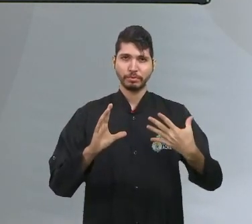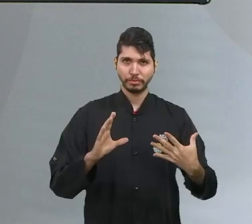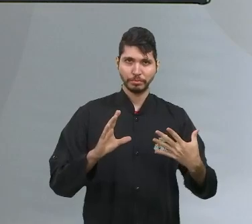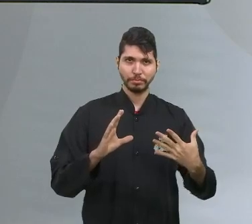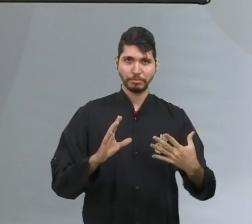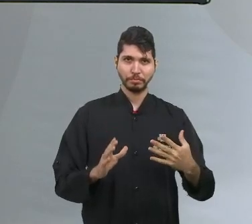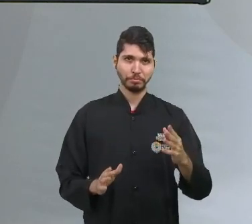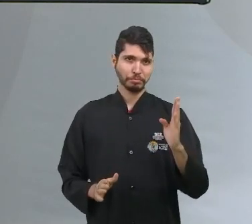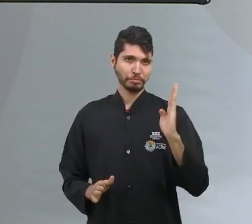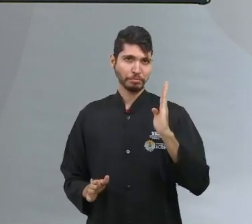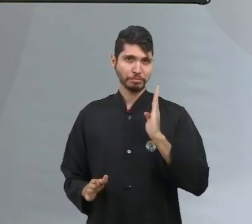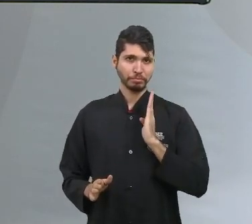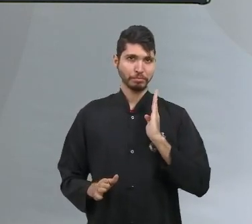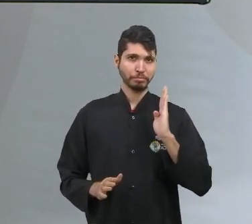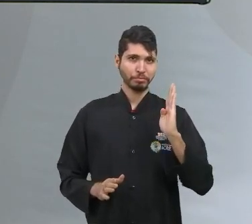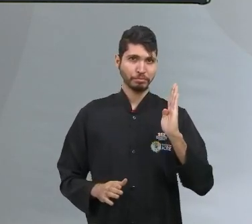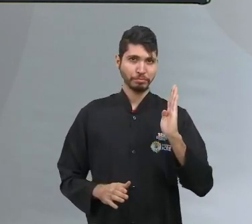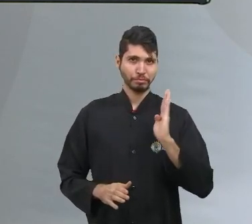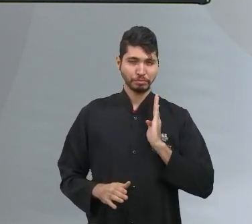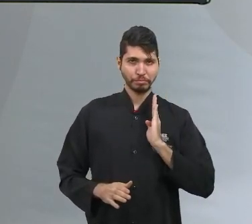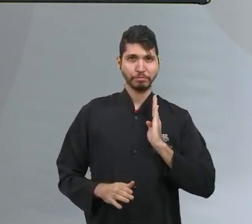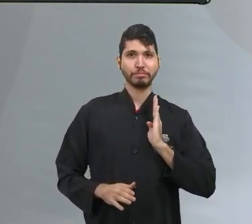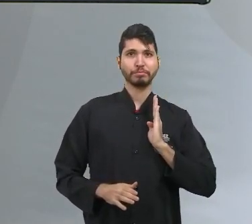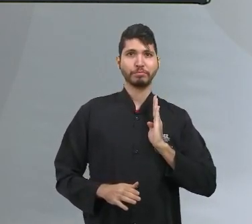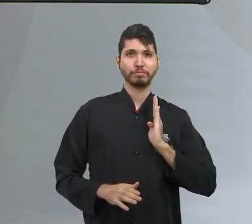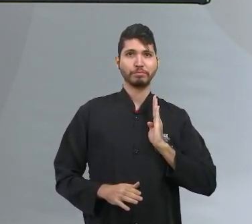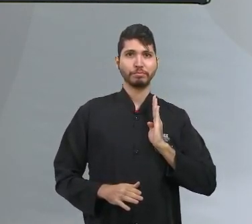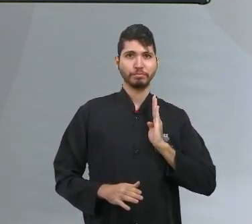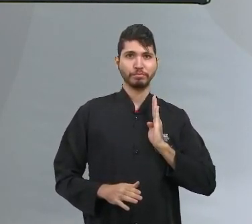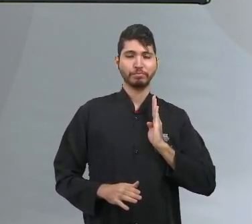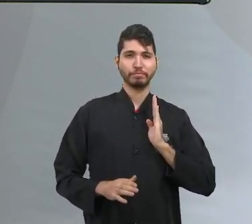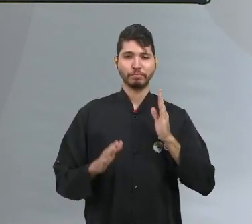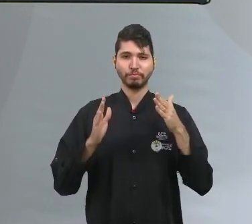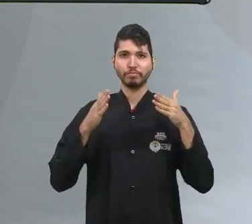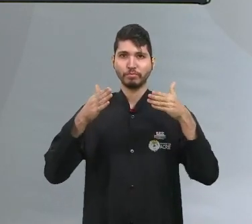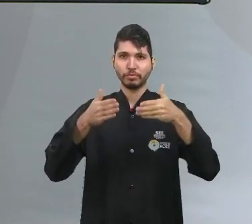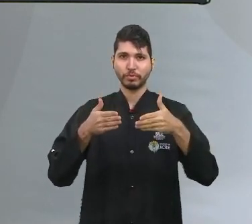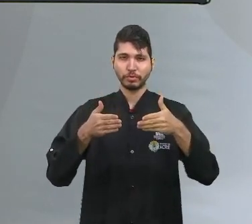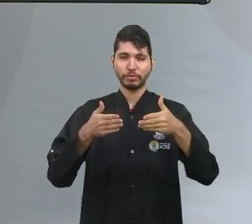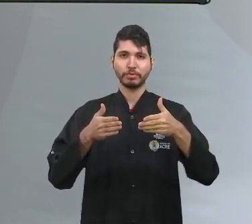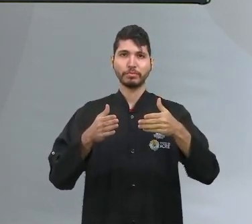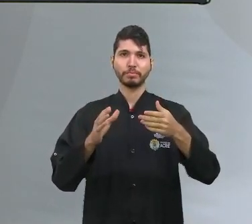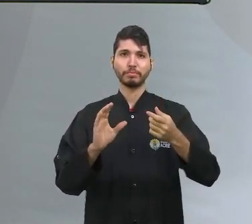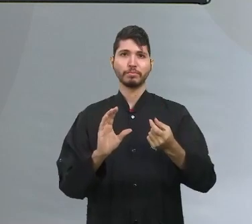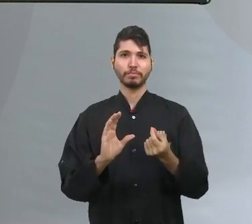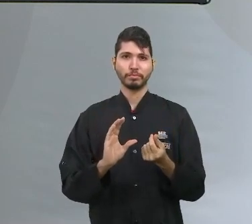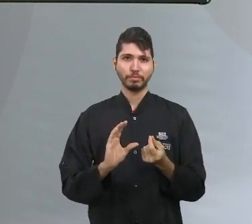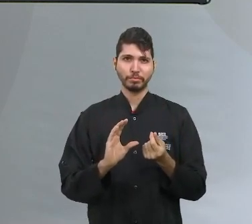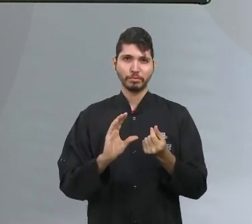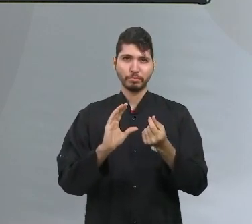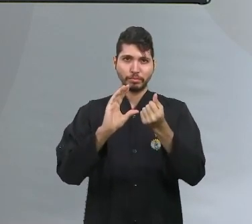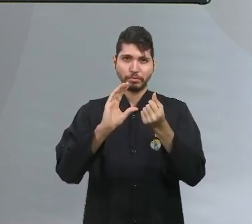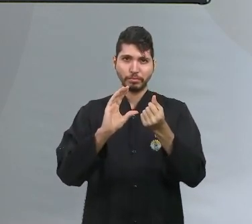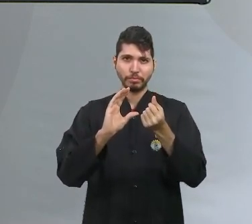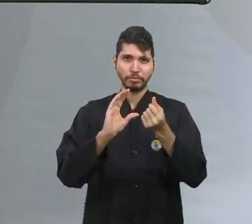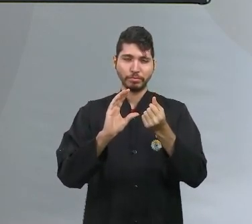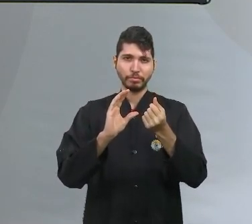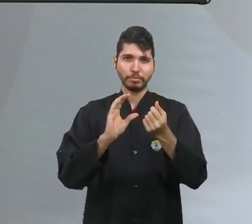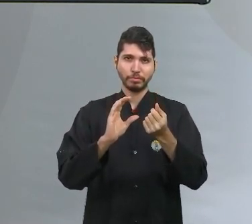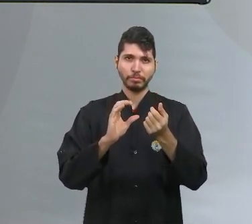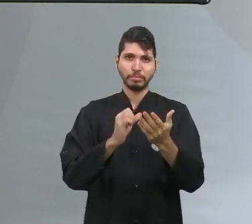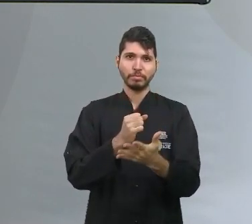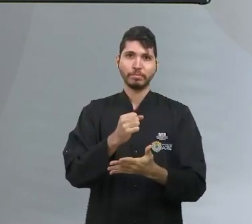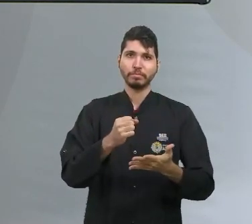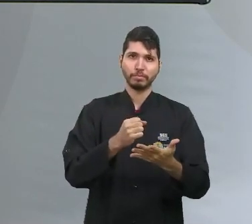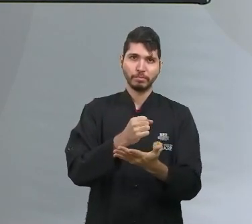economia realmente alicerçada no capitalismo baseada na industrialização e também